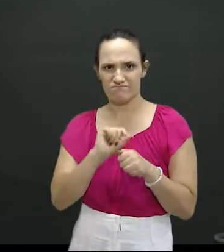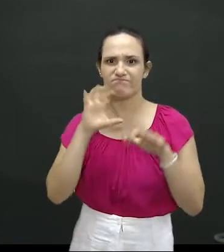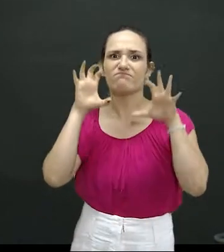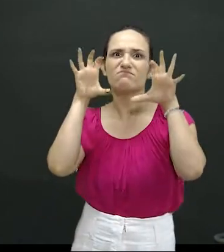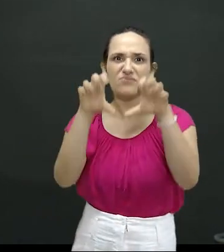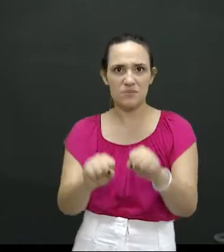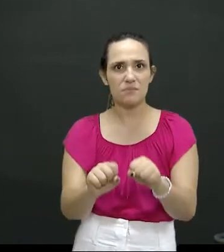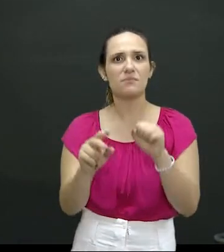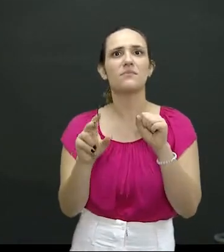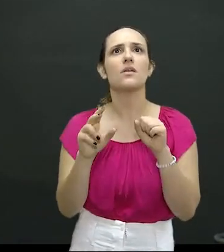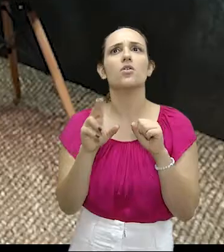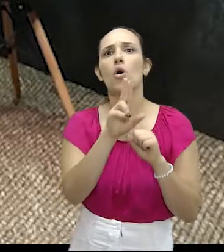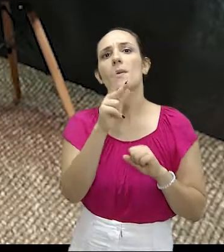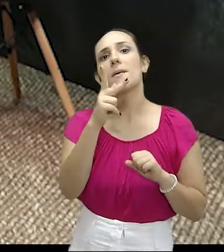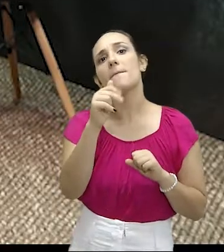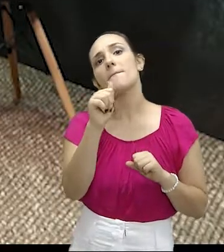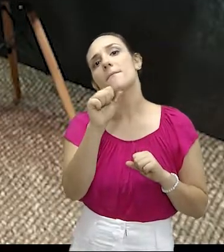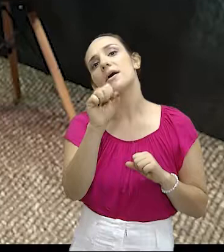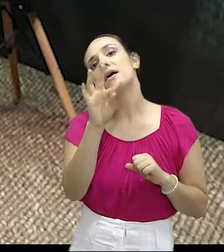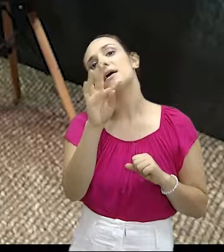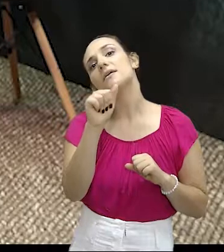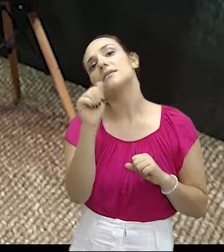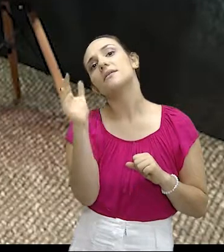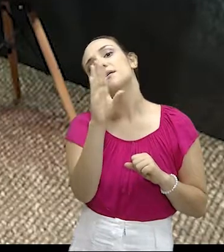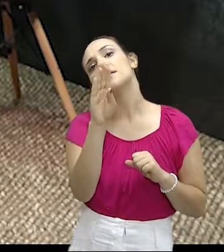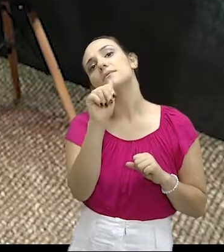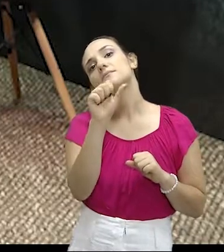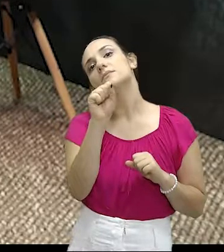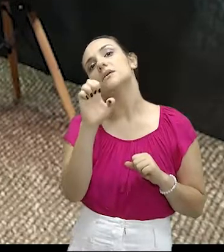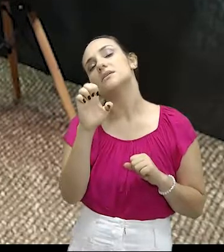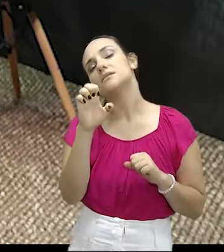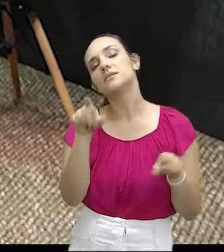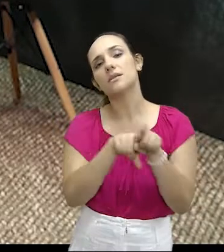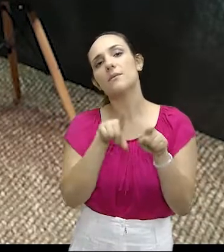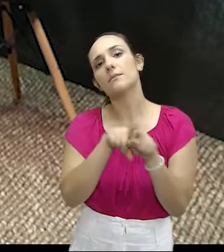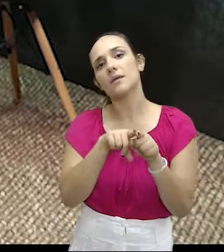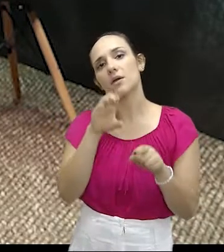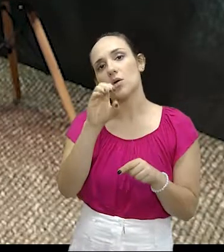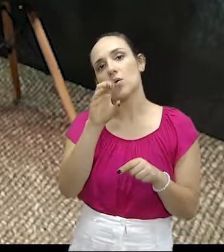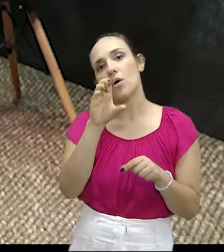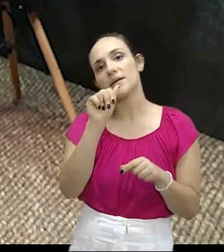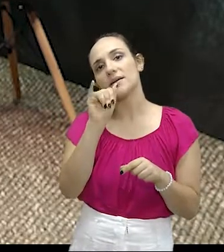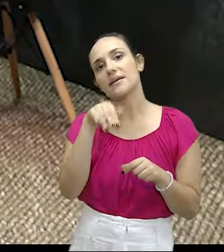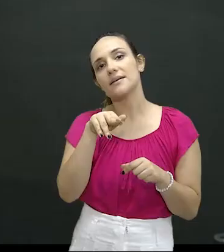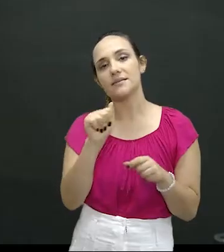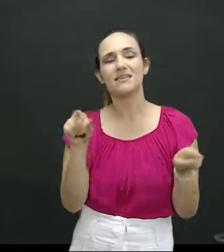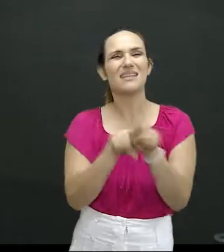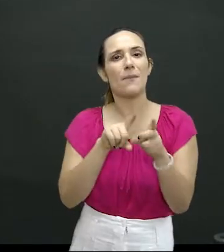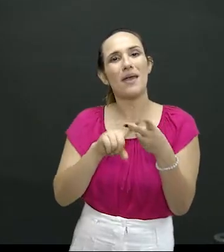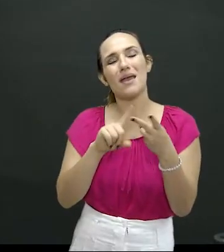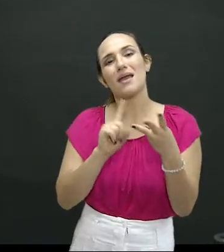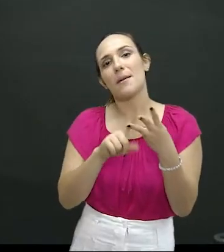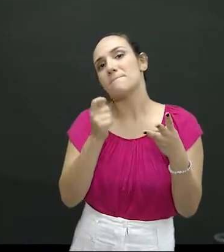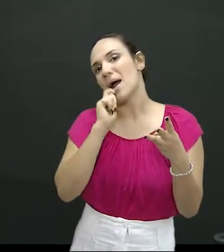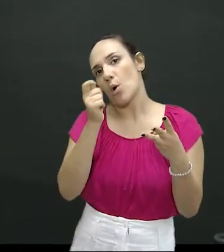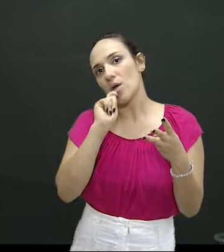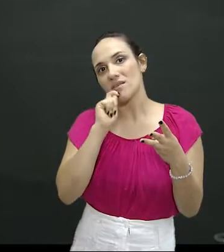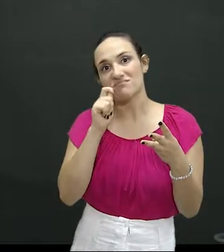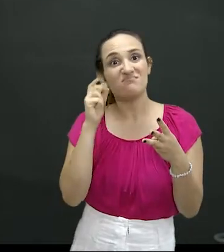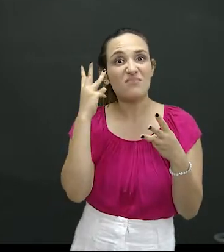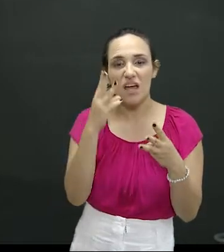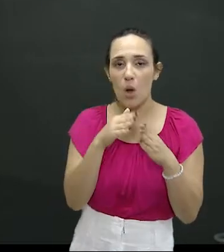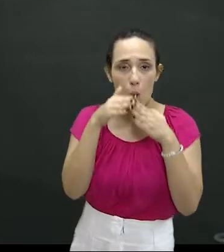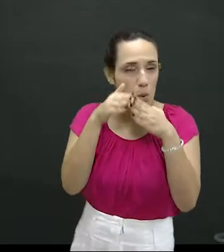apreensão de pasta básica de cocaína em Corumbá e outras apreensões de maconha também. Então foi mais uma ação integrada aí,